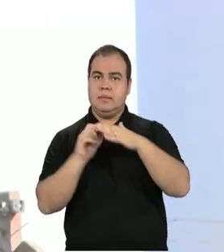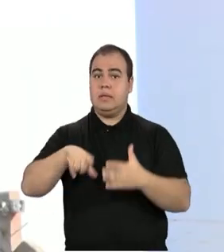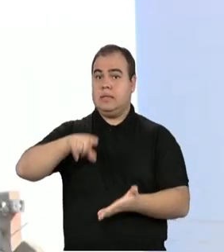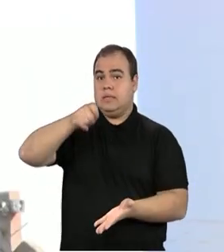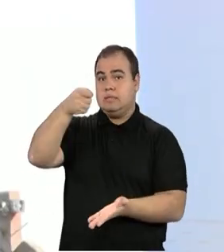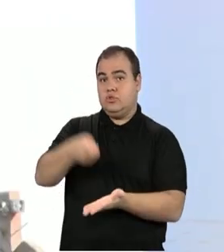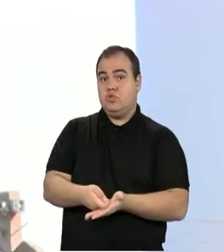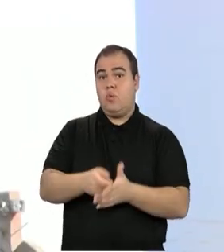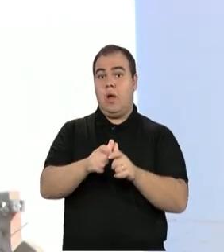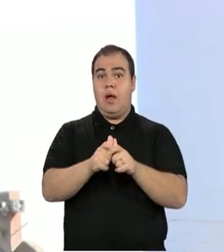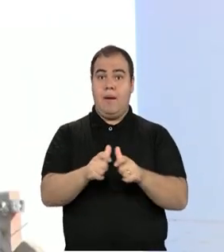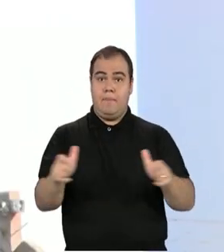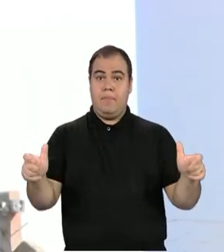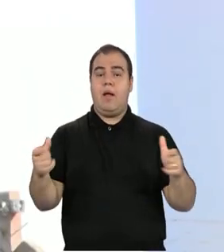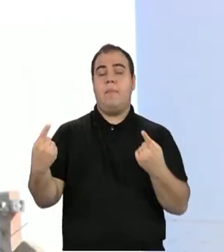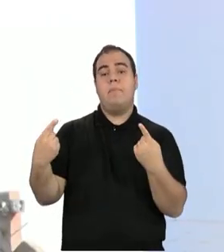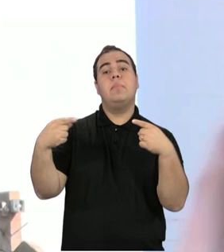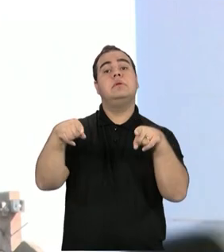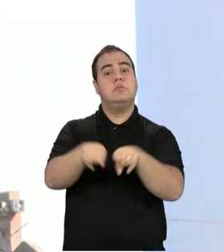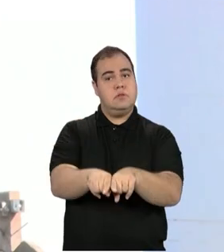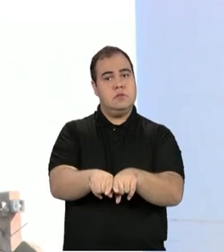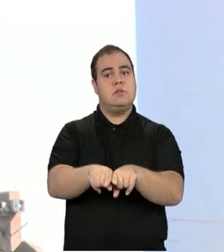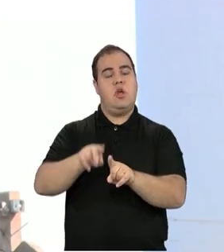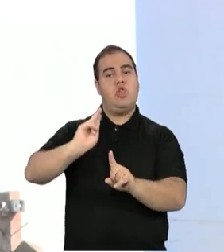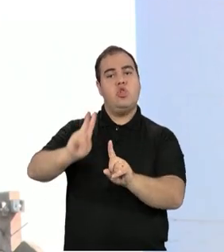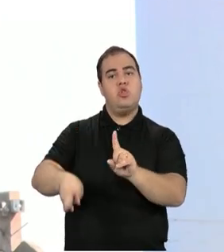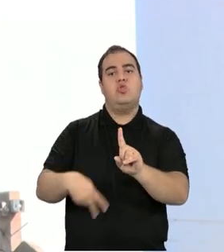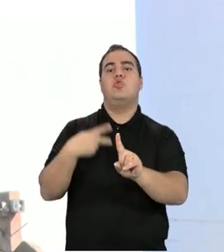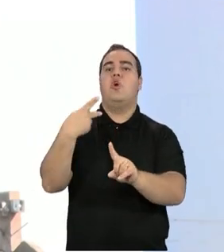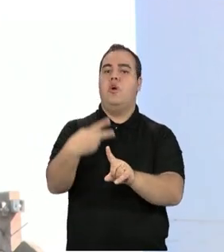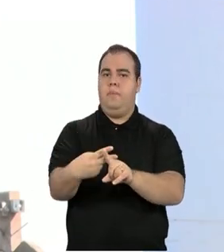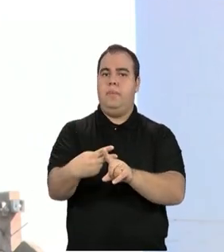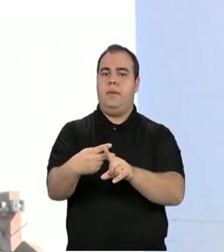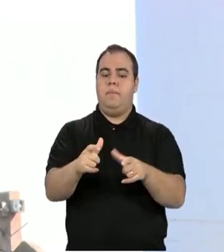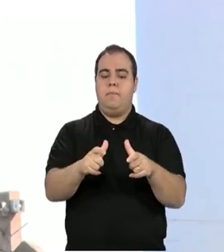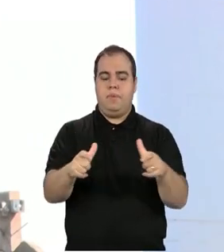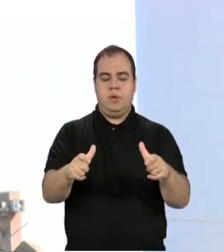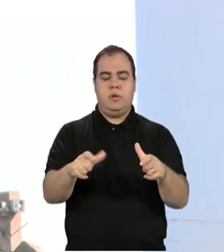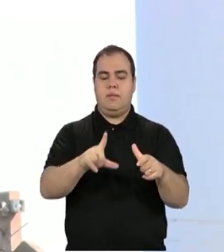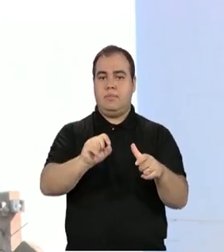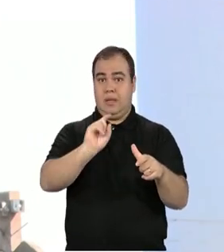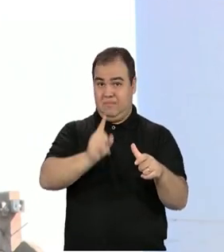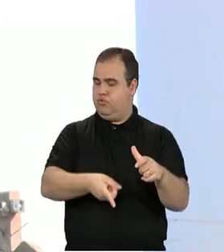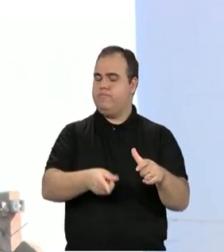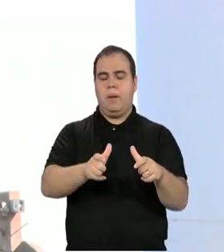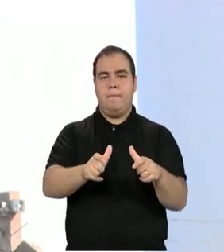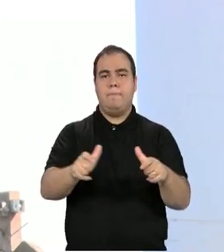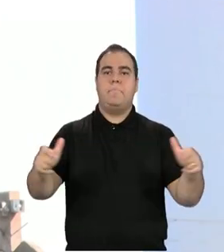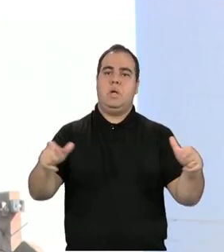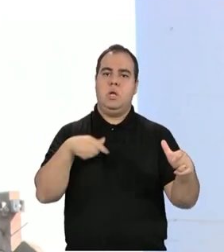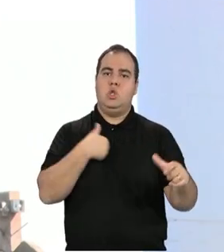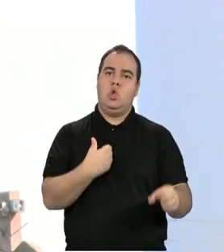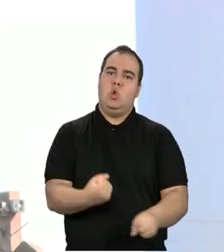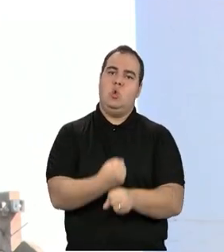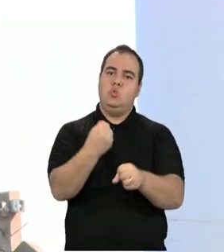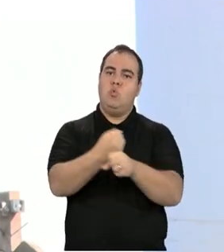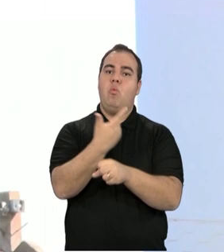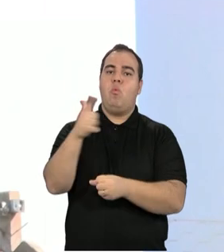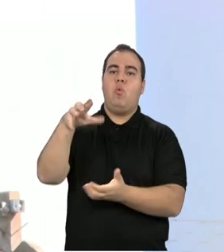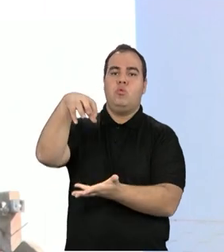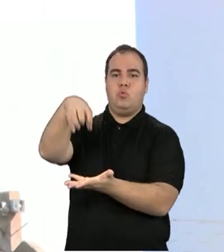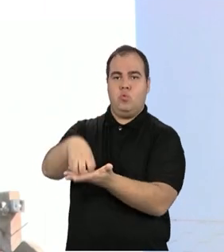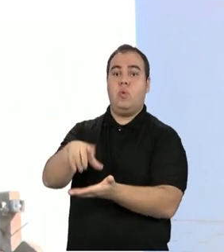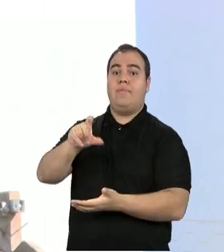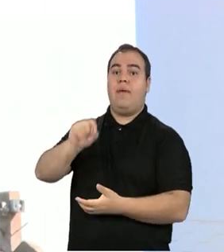ampliar o nosso negócio, a gente em parceria dobramos esse plantel. Então nós construímos uma outra unidade, um outro núcleo de 10